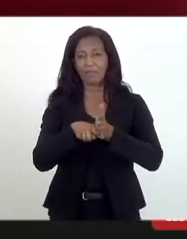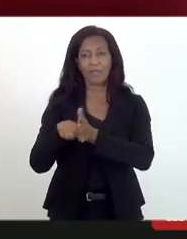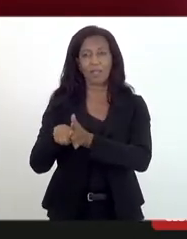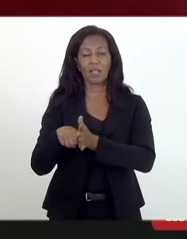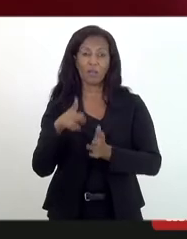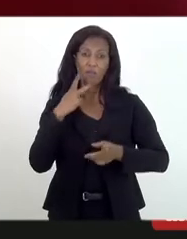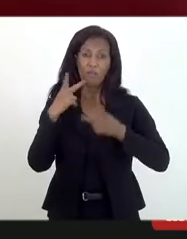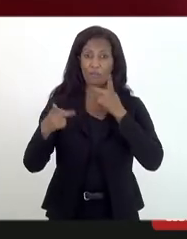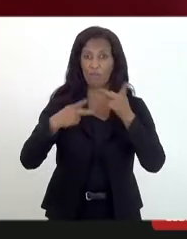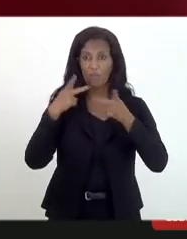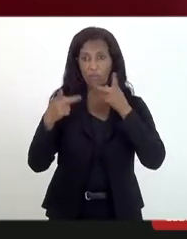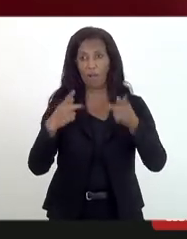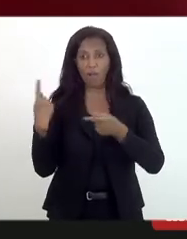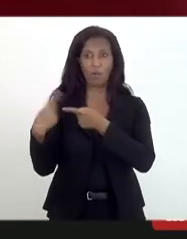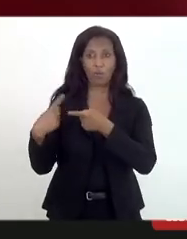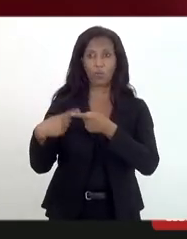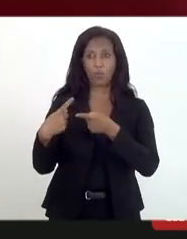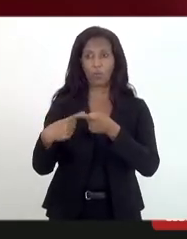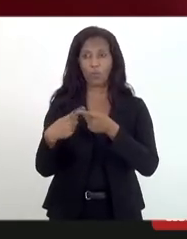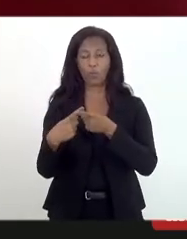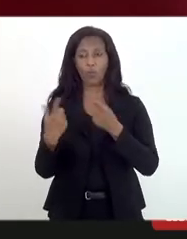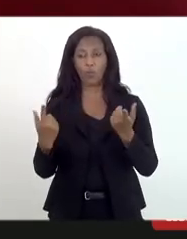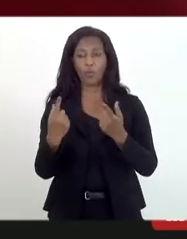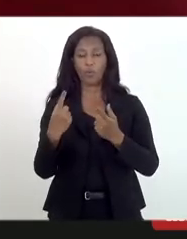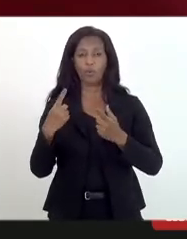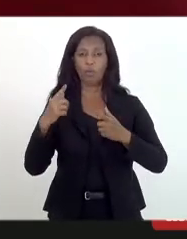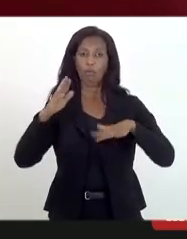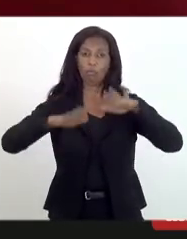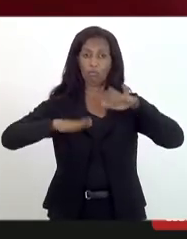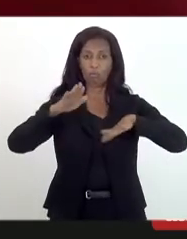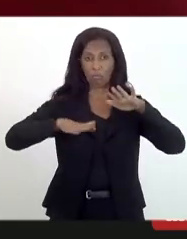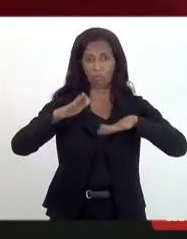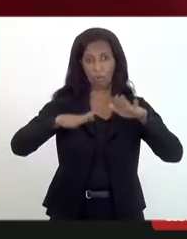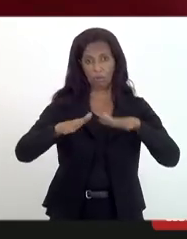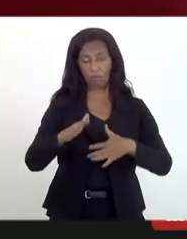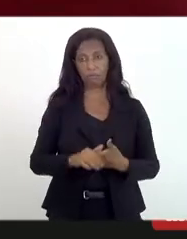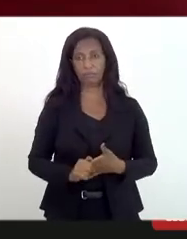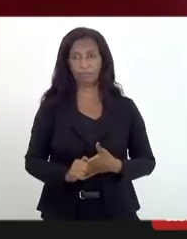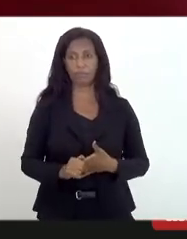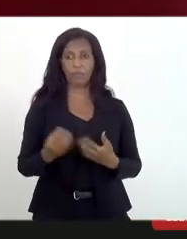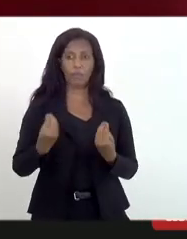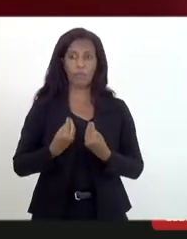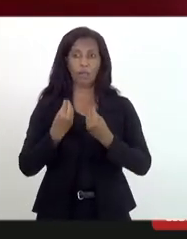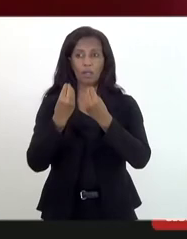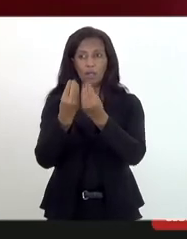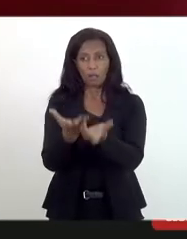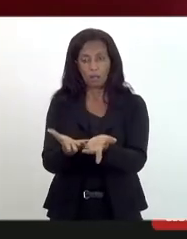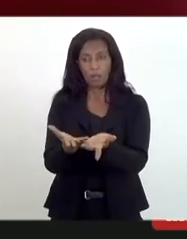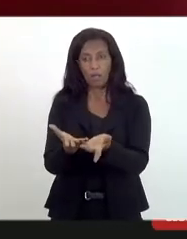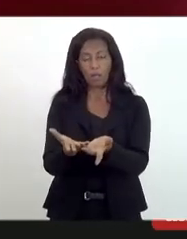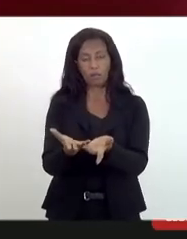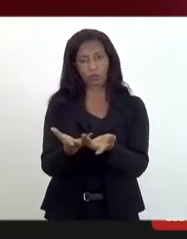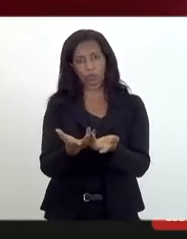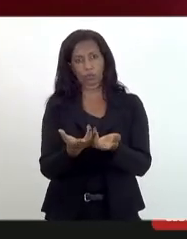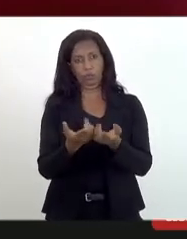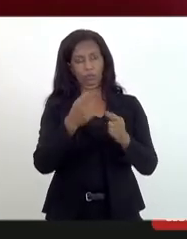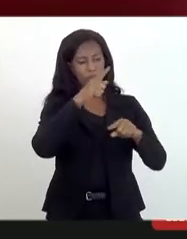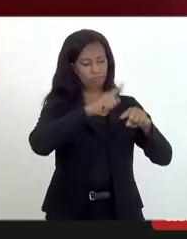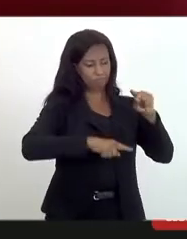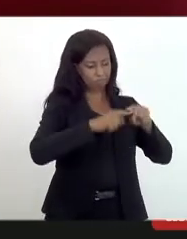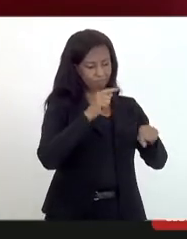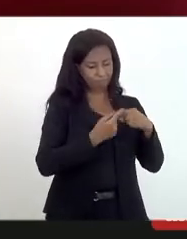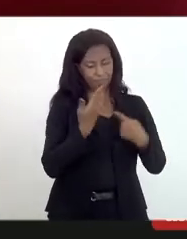porque nós vamos estar talvez dando uma ferramenta de defesa